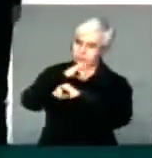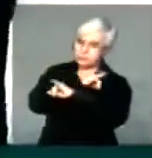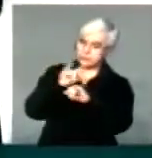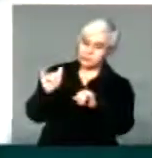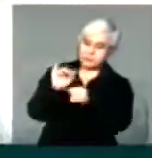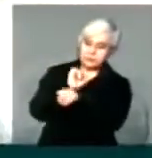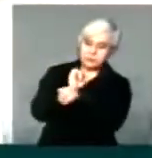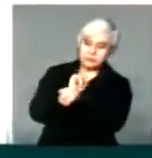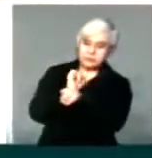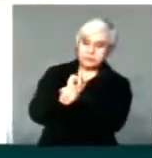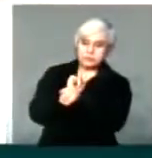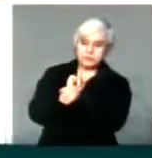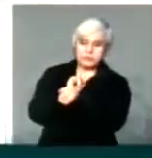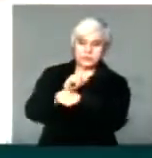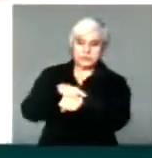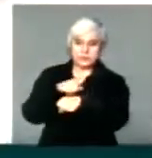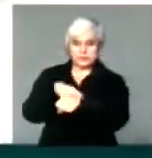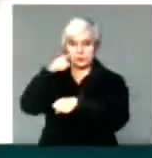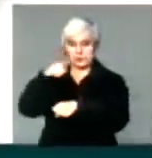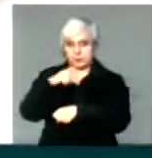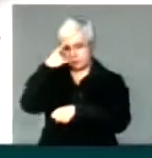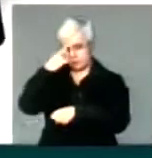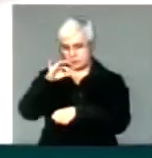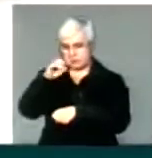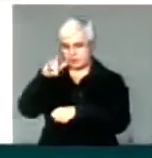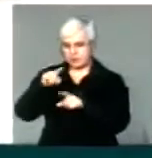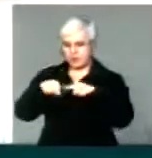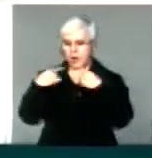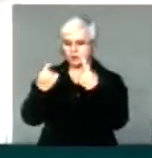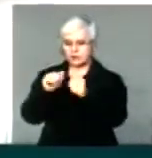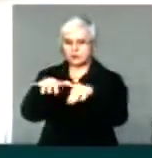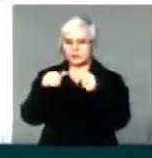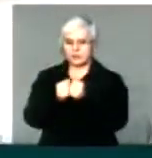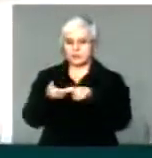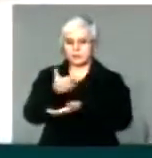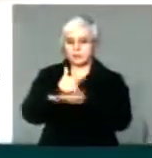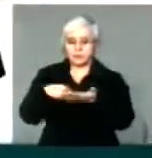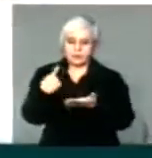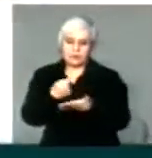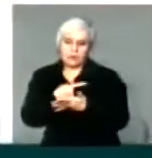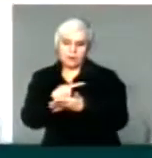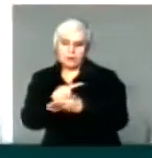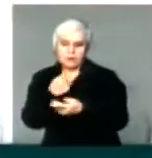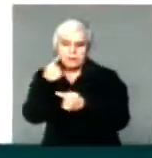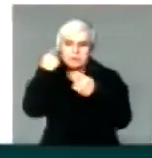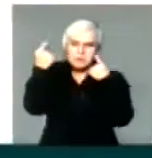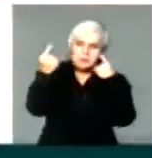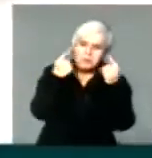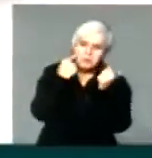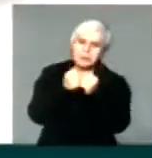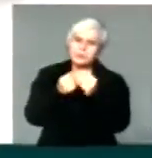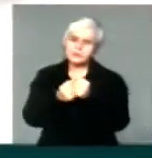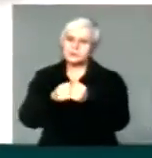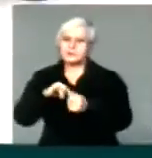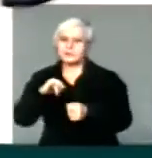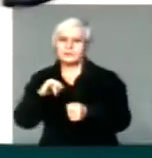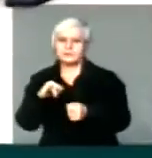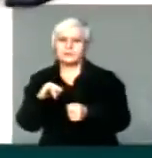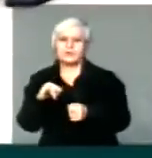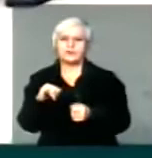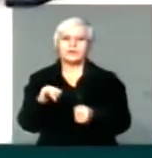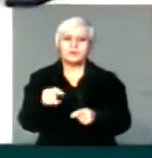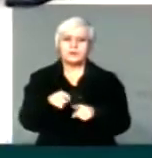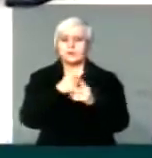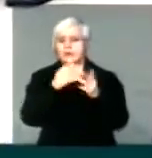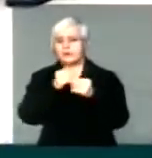aguardando data para uma audiência pública. Enquanto isso, vivemos de muito improviso com pessoas sem qualificação que assumem missões